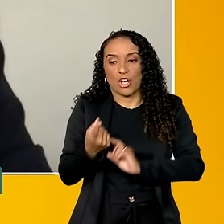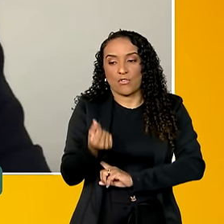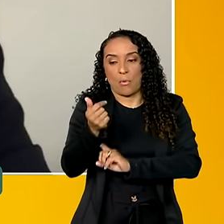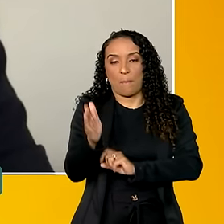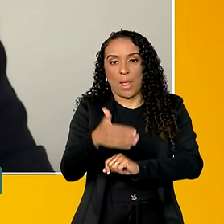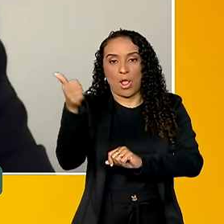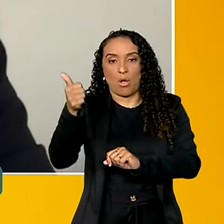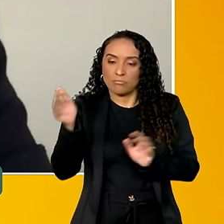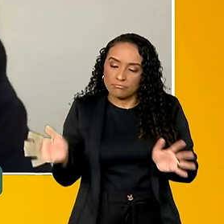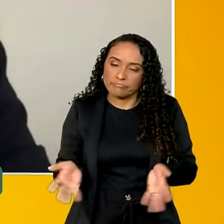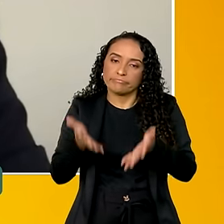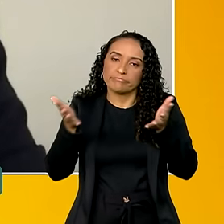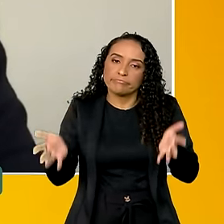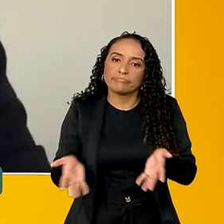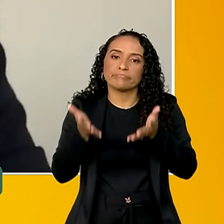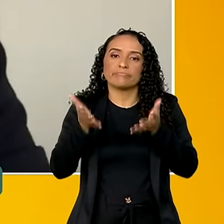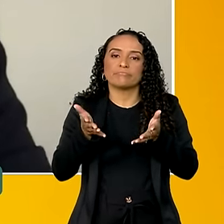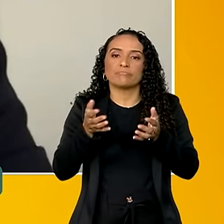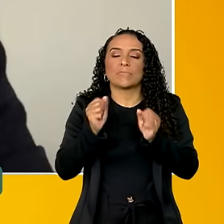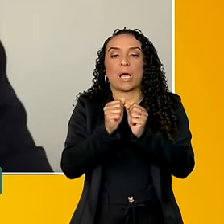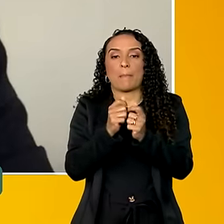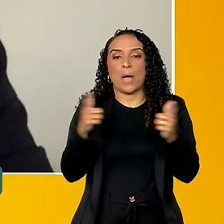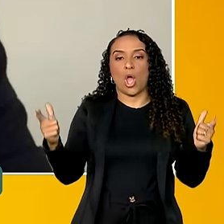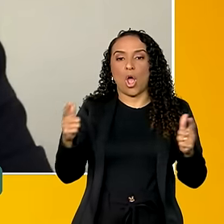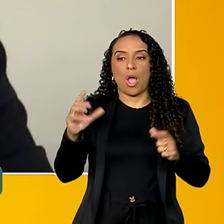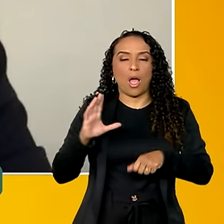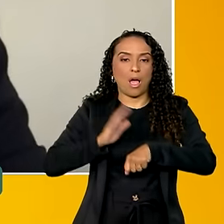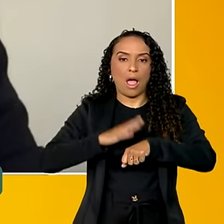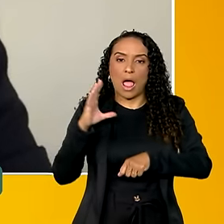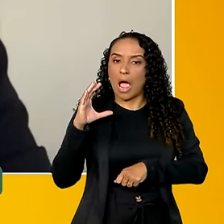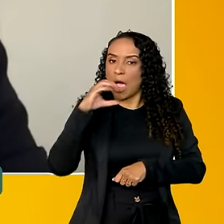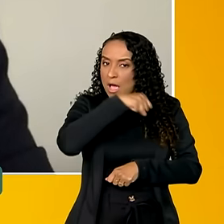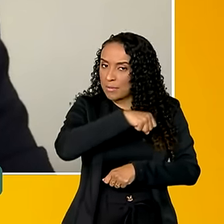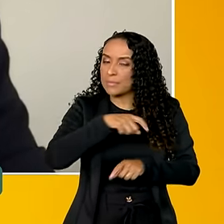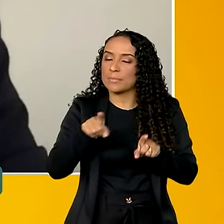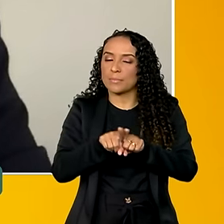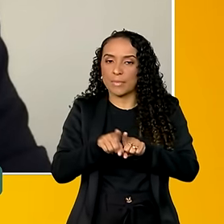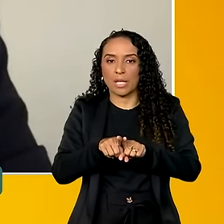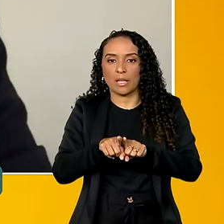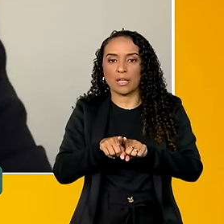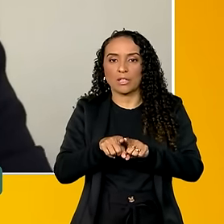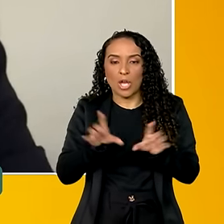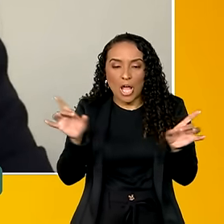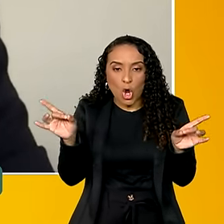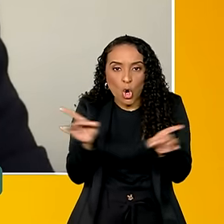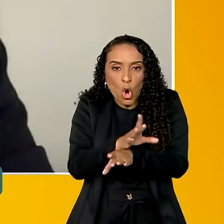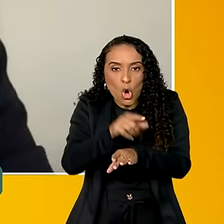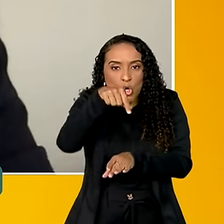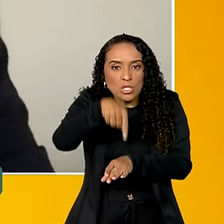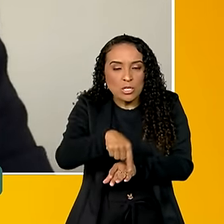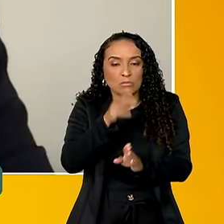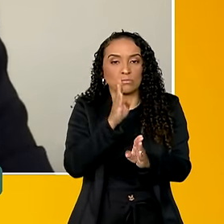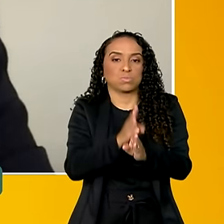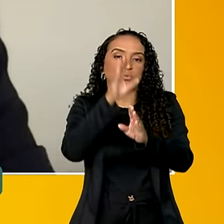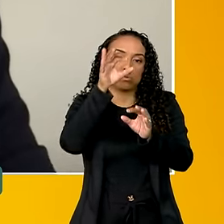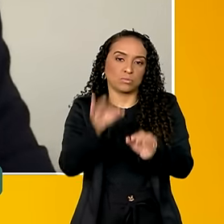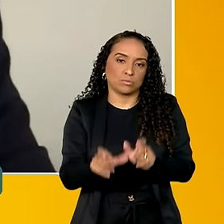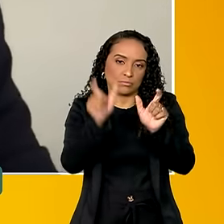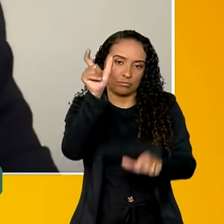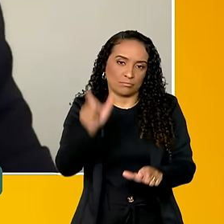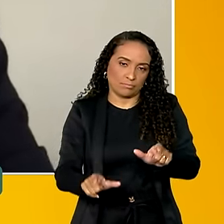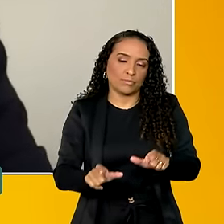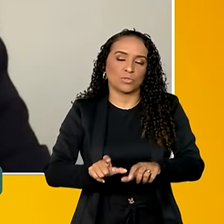incentivar essa maior agilidade no fechamento do diagnóstico,